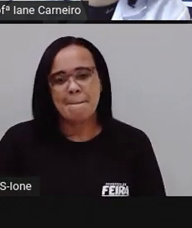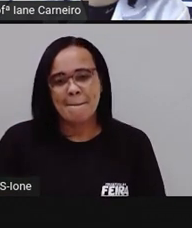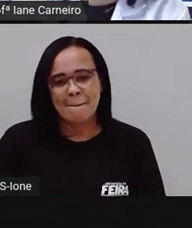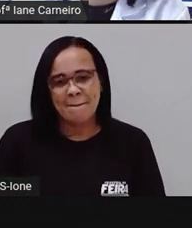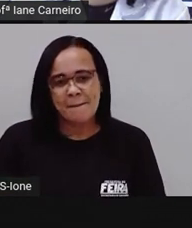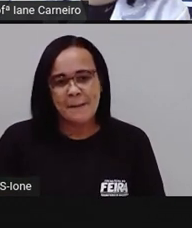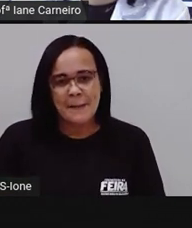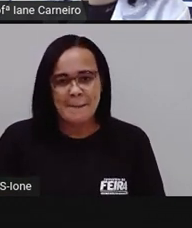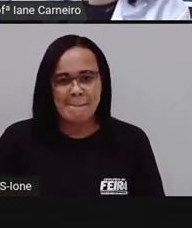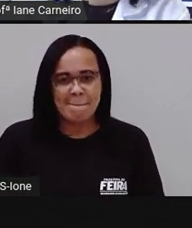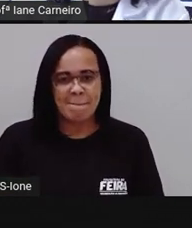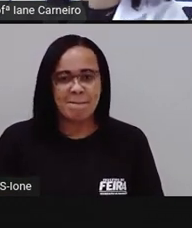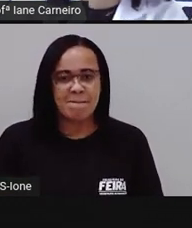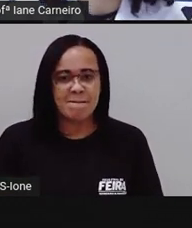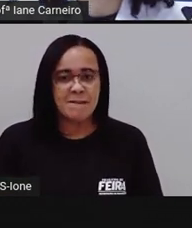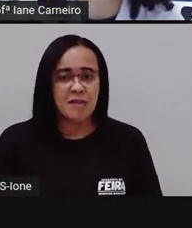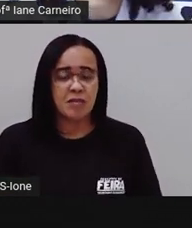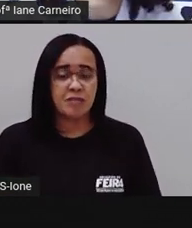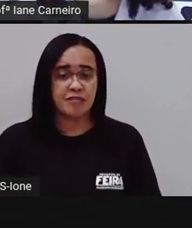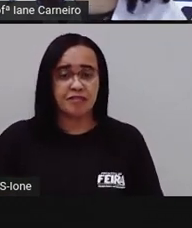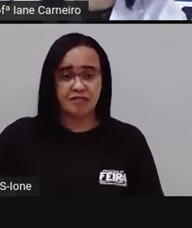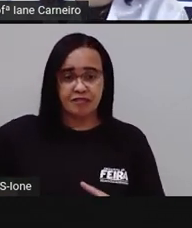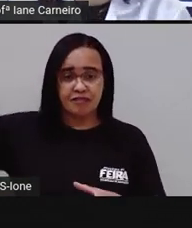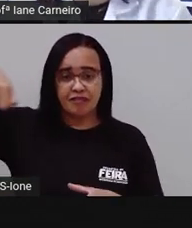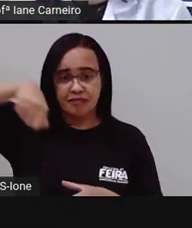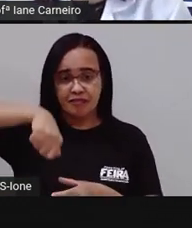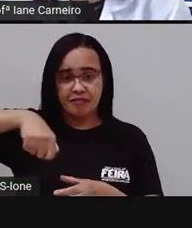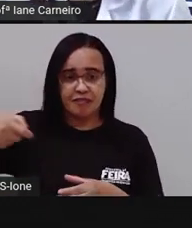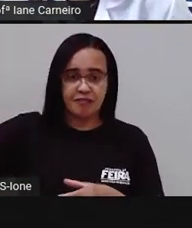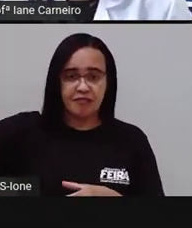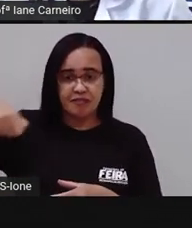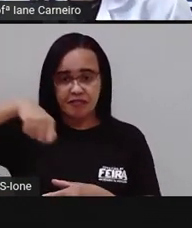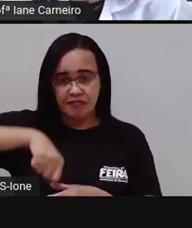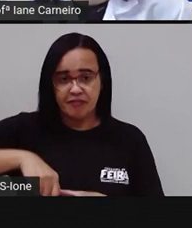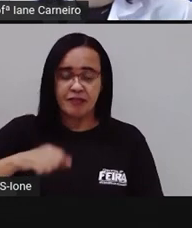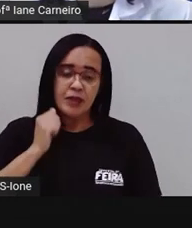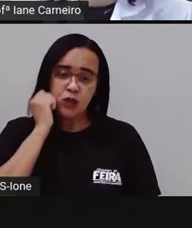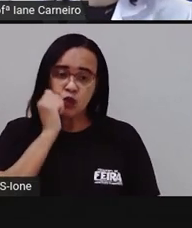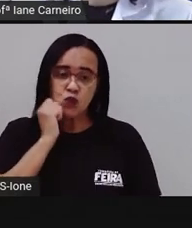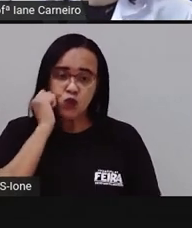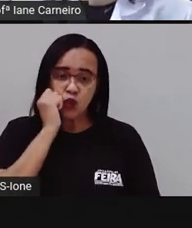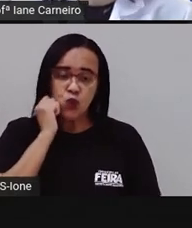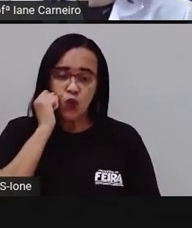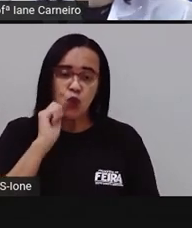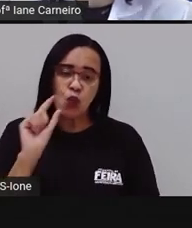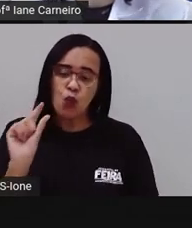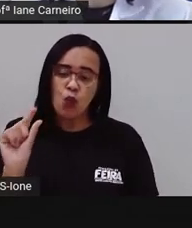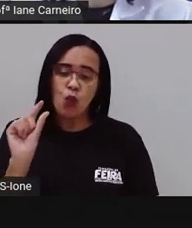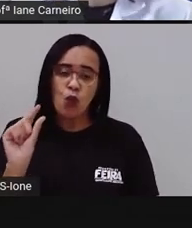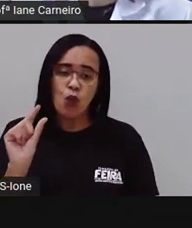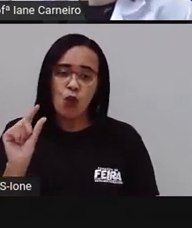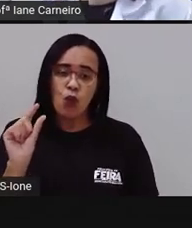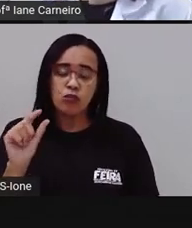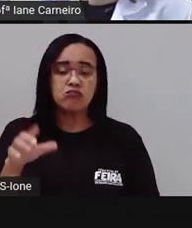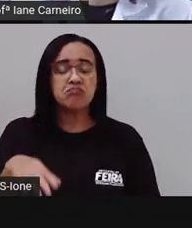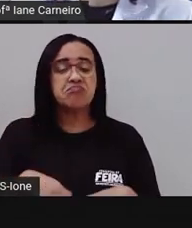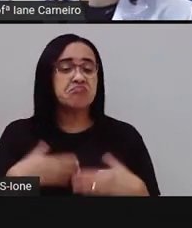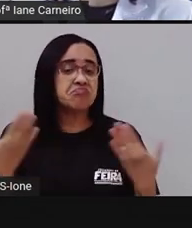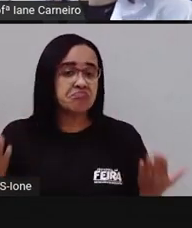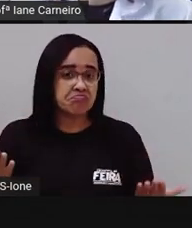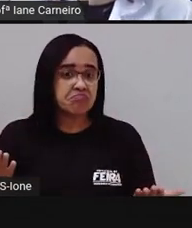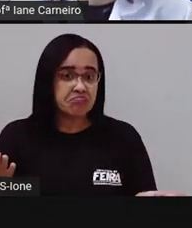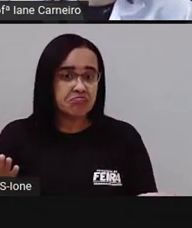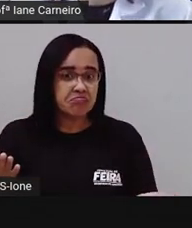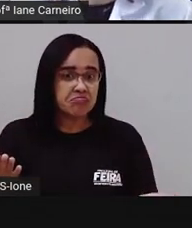bom. Próximo, em qual jarra cabe menos suco? Onde é que cabe menos suco aí? na